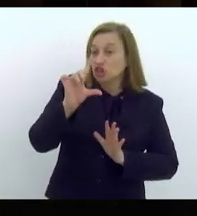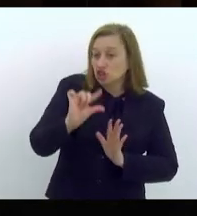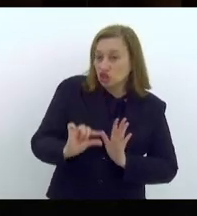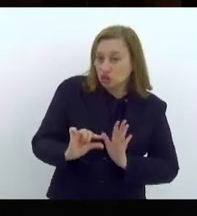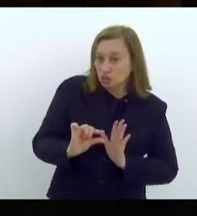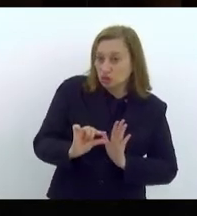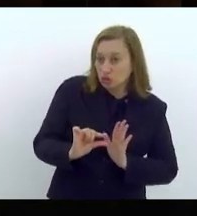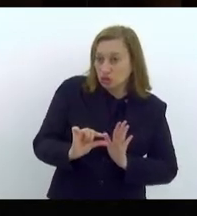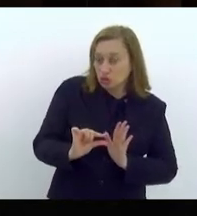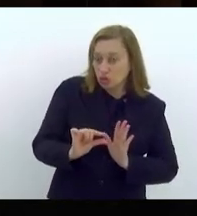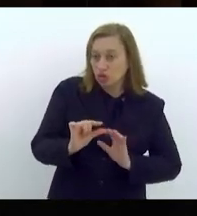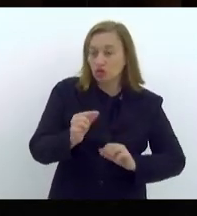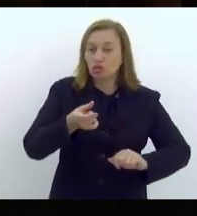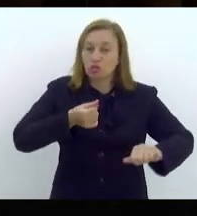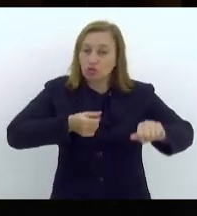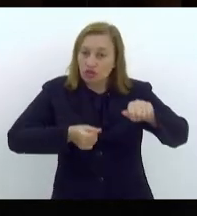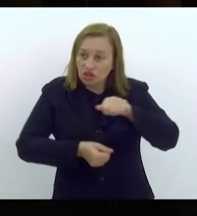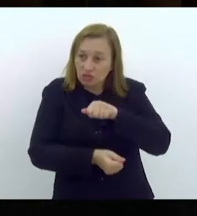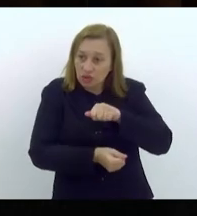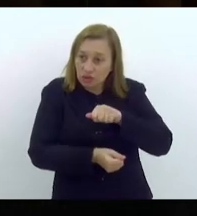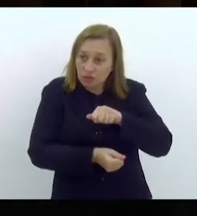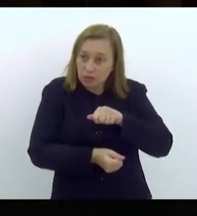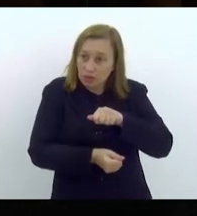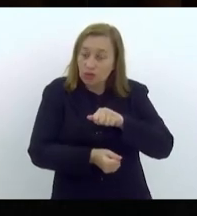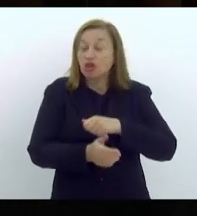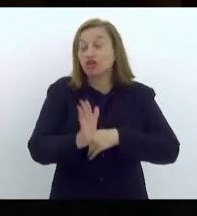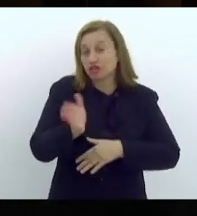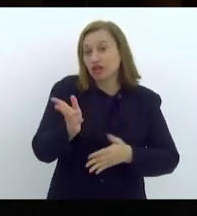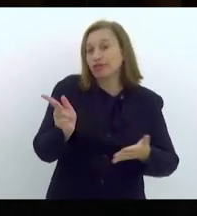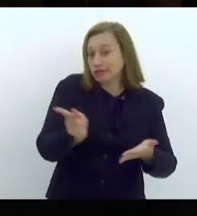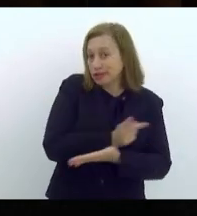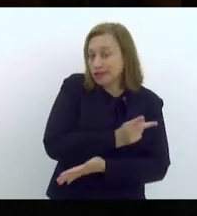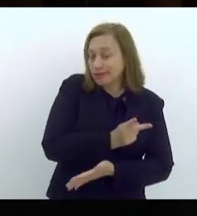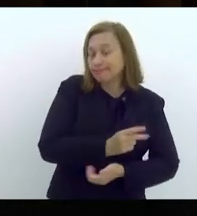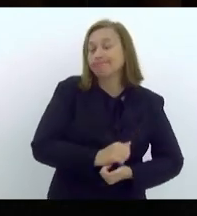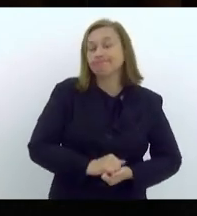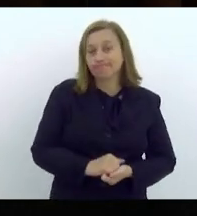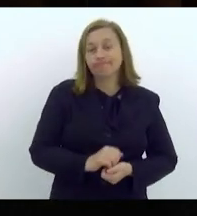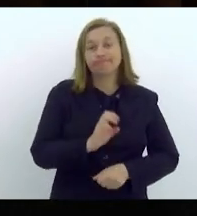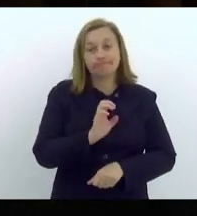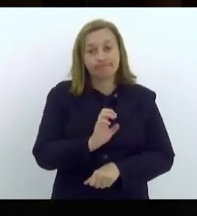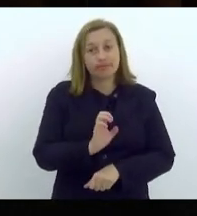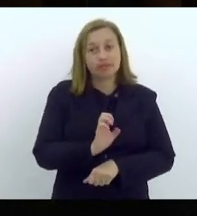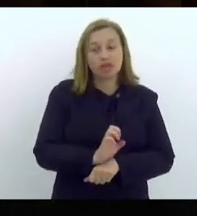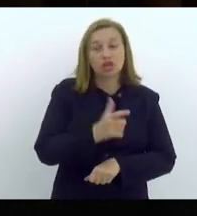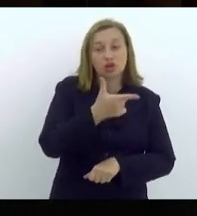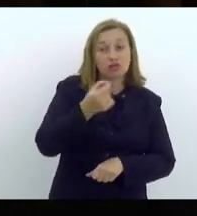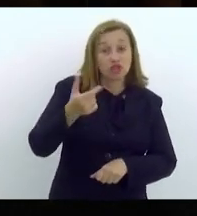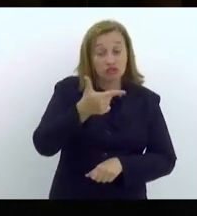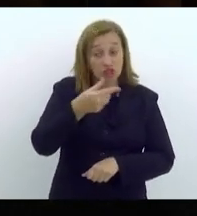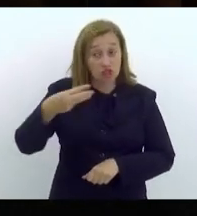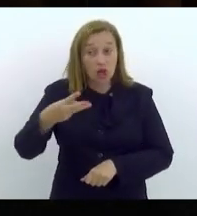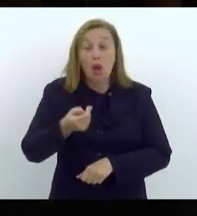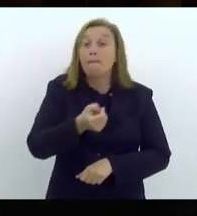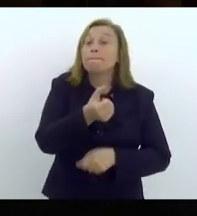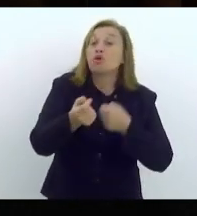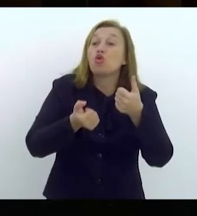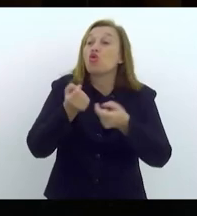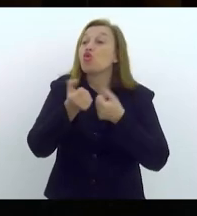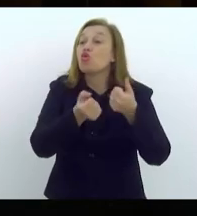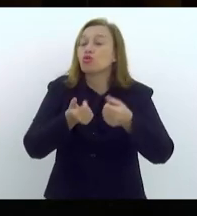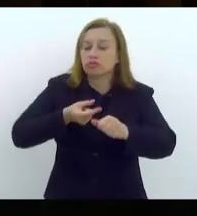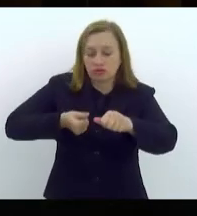despesas de investimento. O que já vem ocorrendo. O Estado, em 23, pouco está